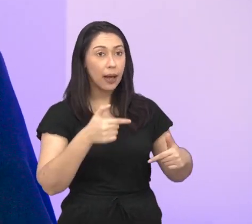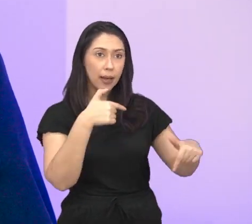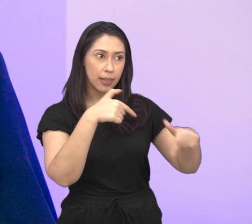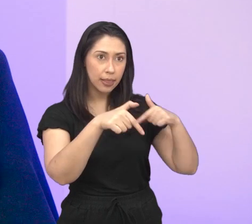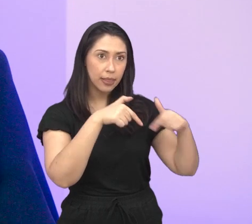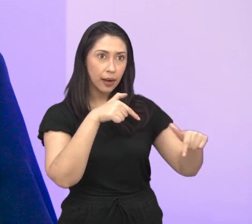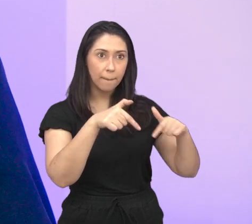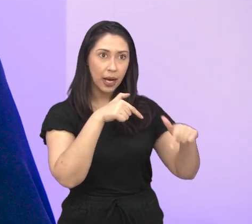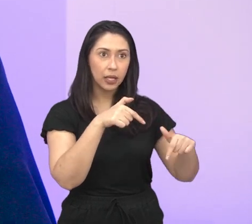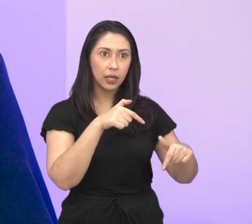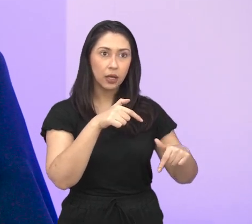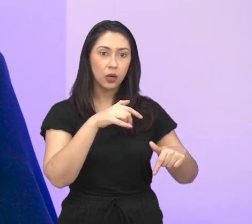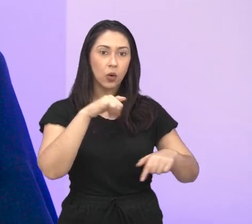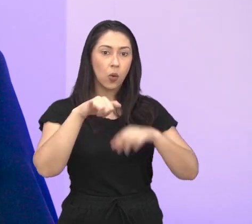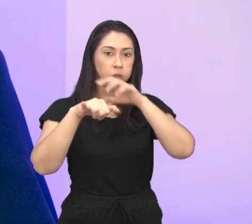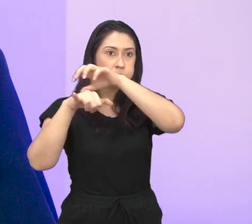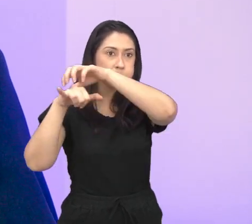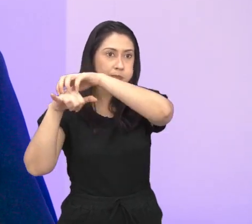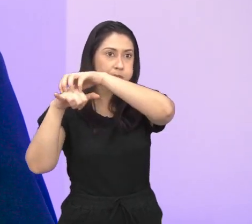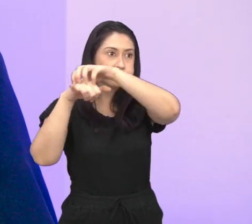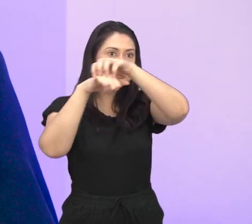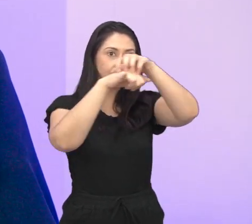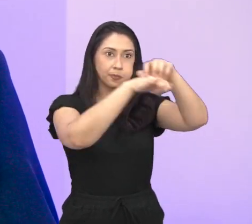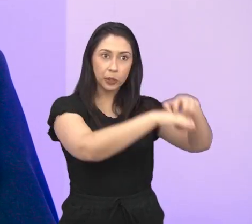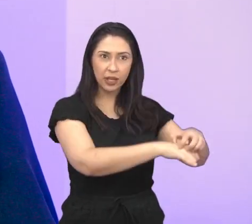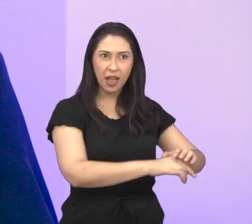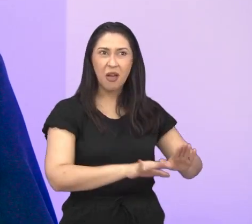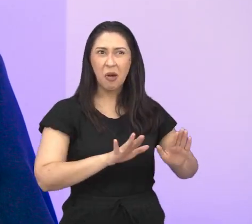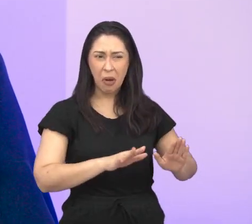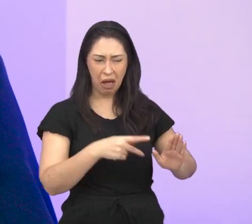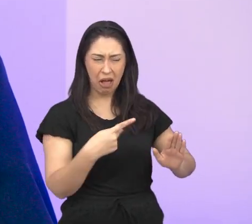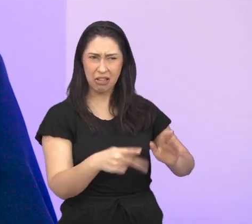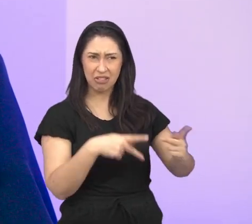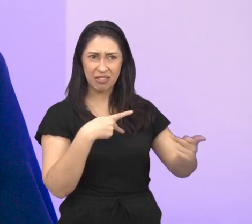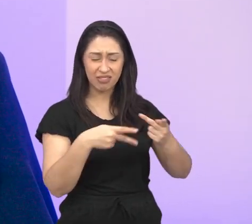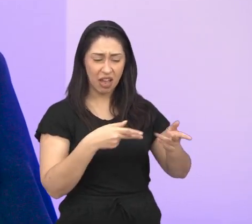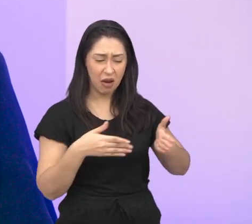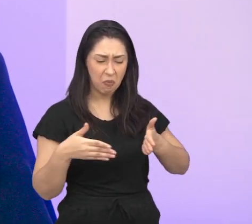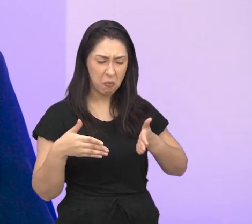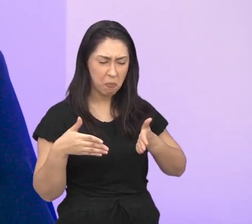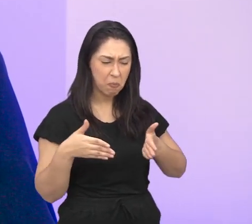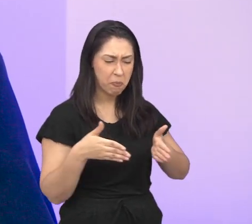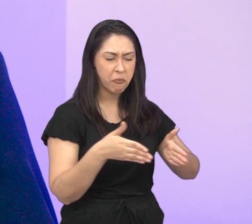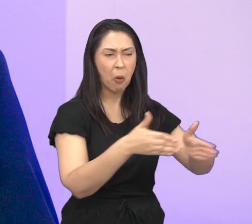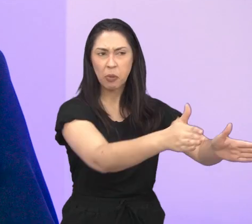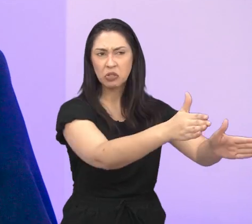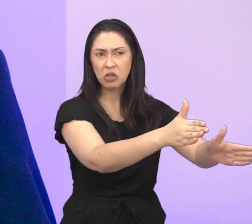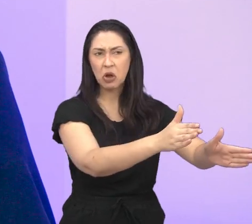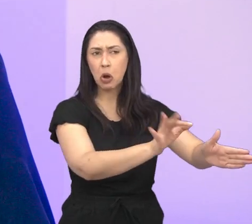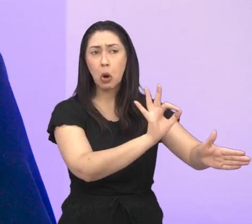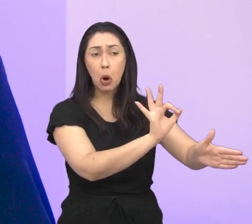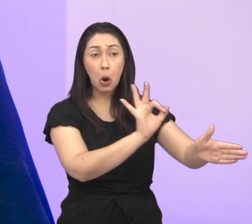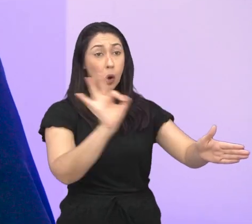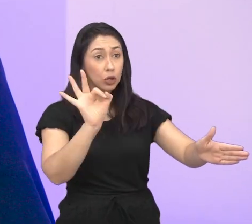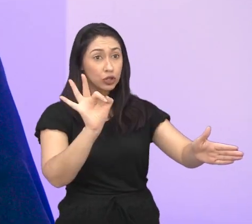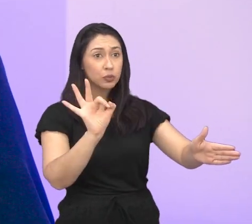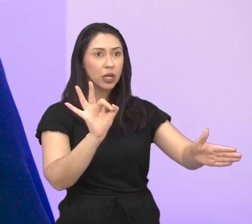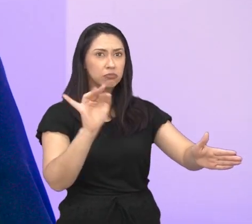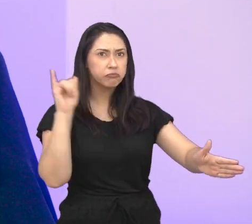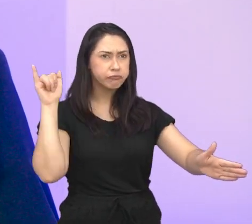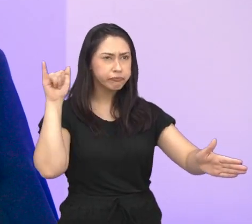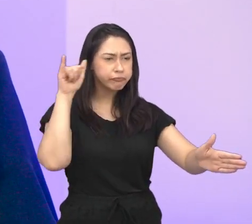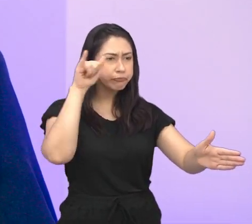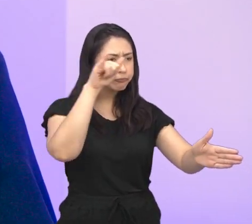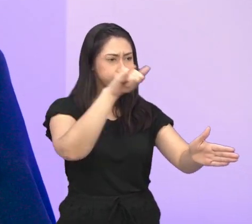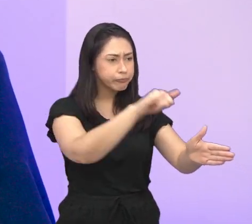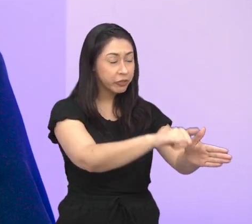carga, é um aeroporto que tem uma pista, uma das melhores pistas do Brasil, porque recebe grandes aeronaves